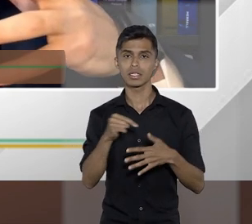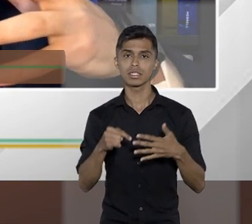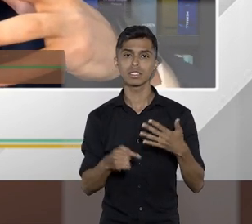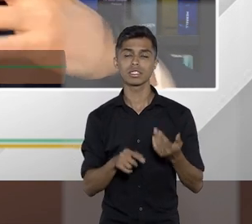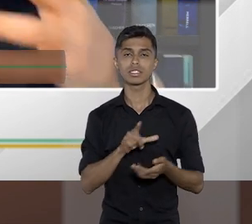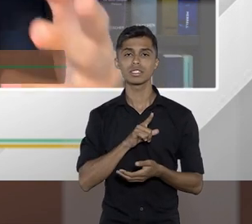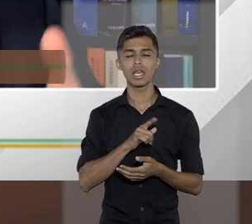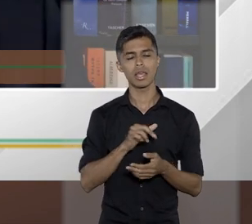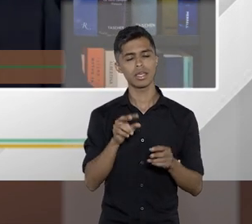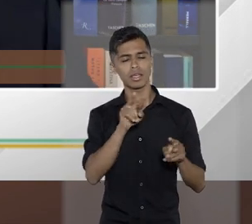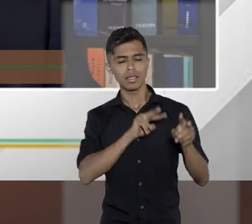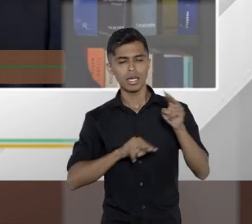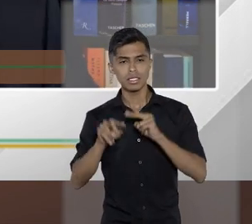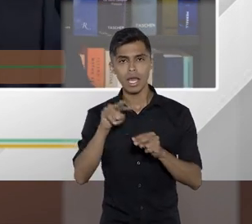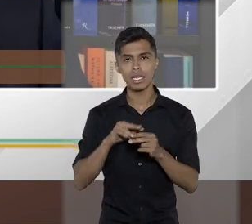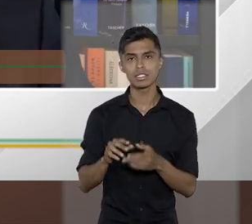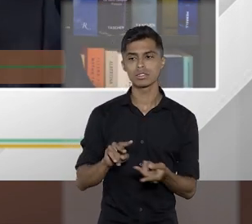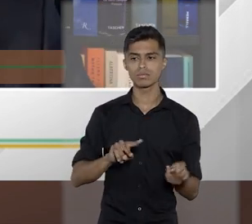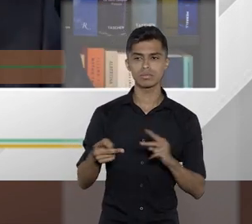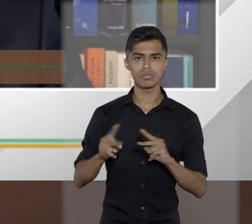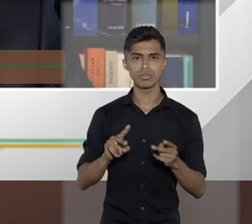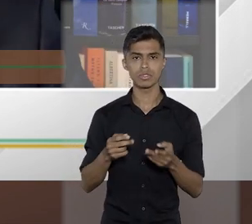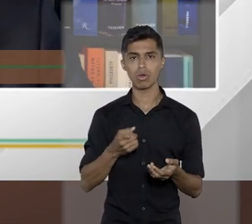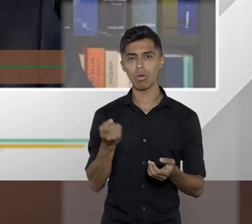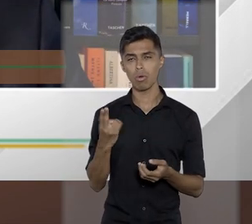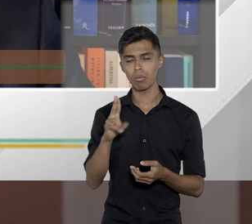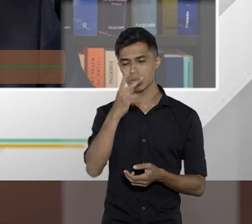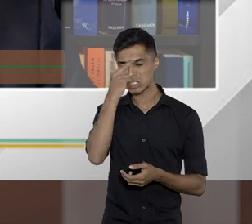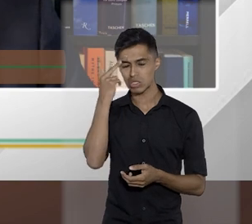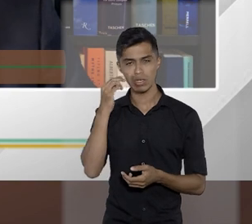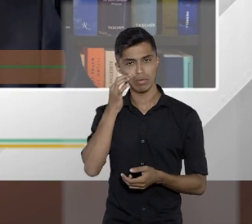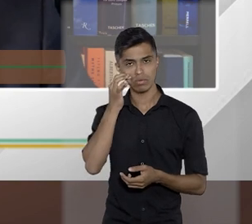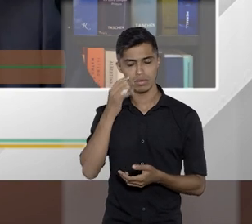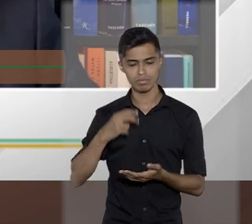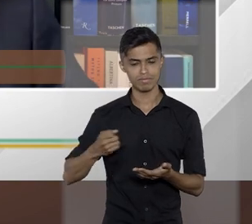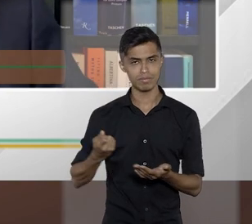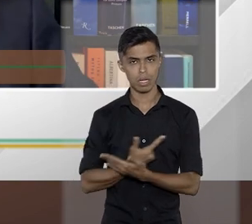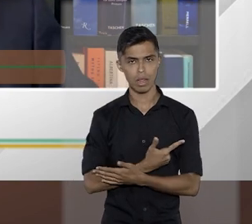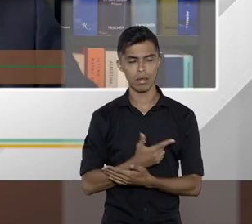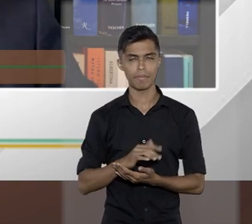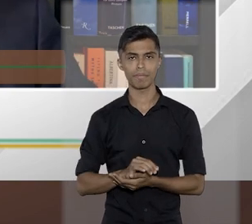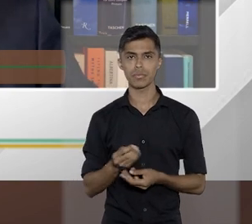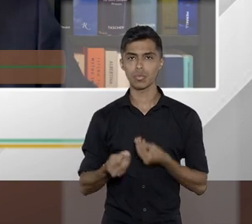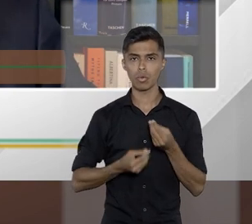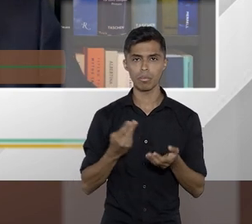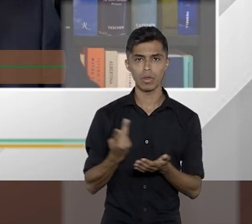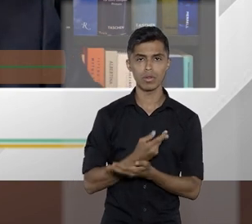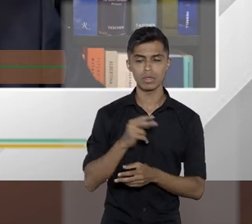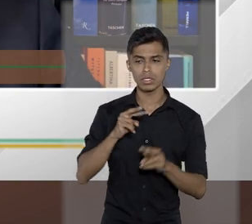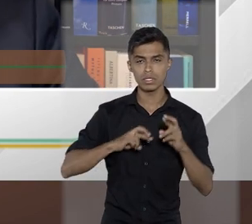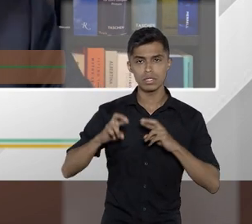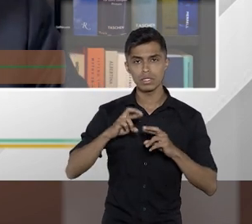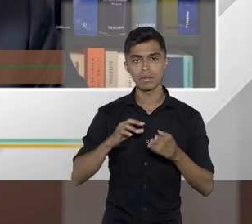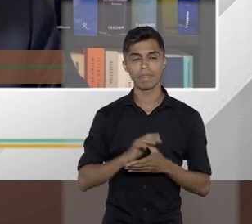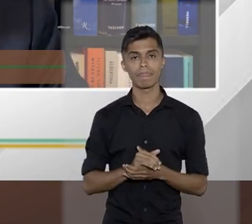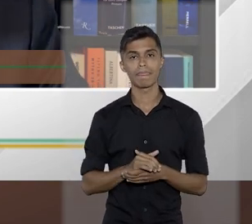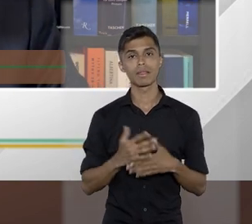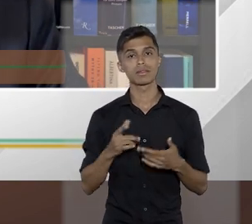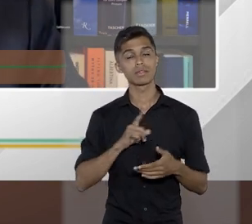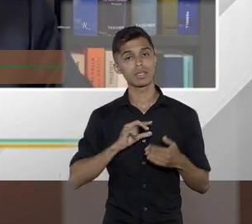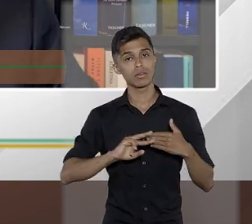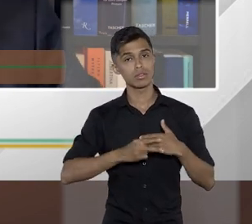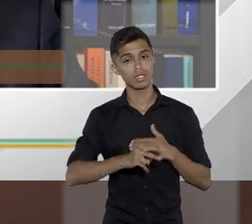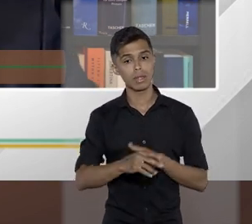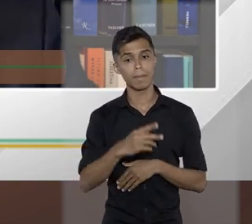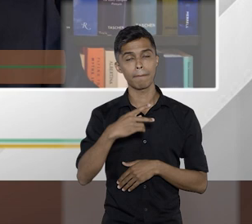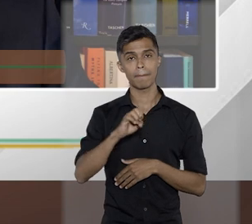de movimentação financeira ou de gastos realizados por pessoas físicas e isso pode ter reflexos como eu disse em matéria penal